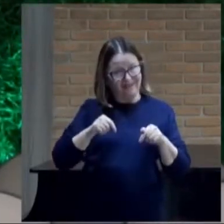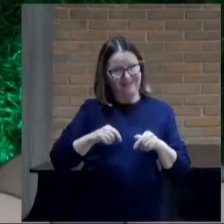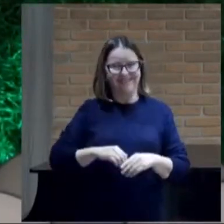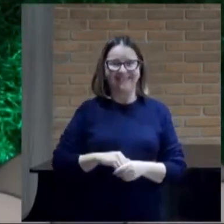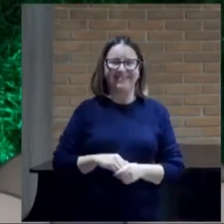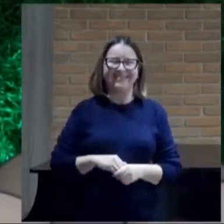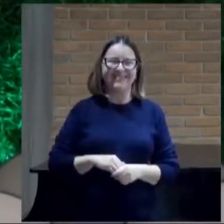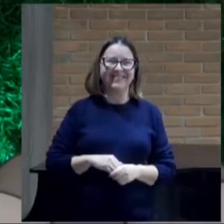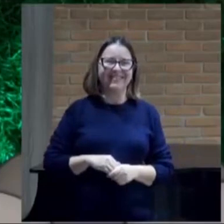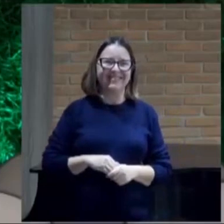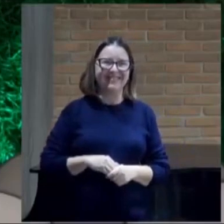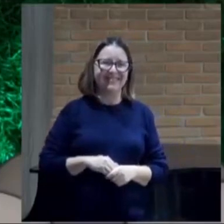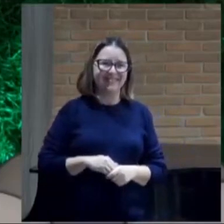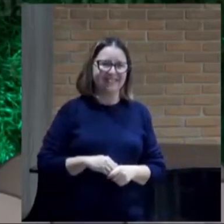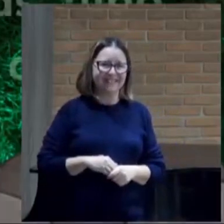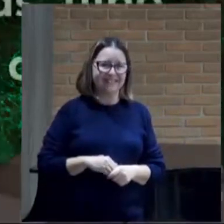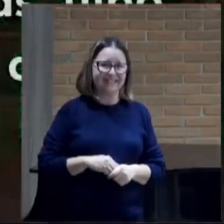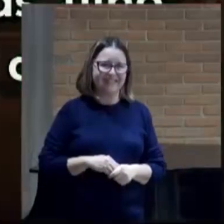Bora.